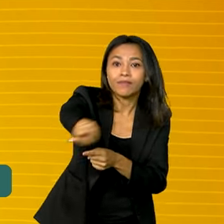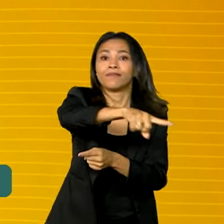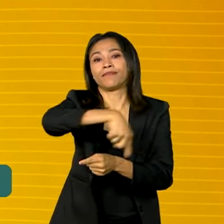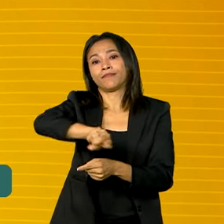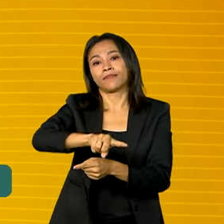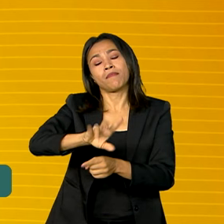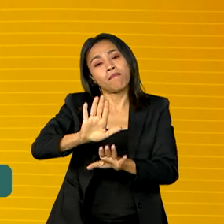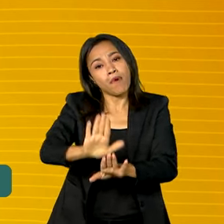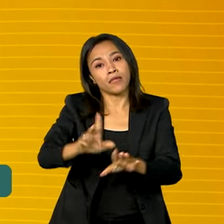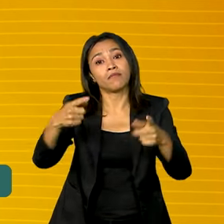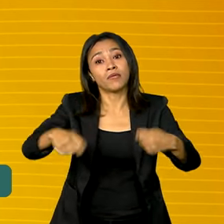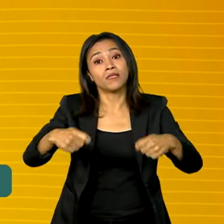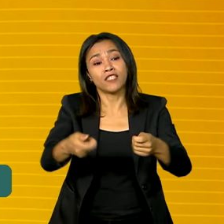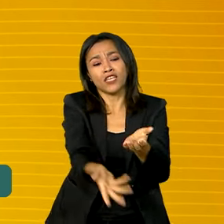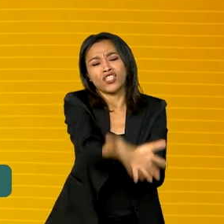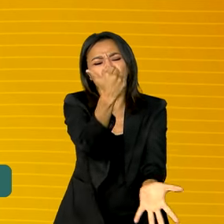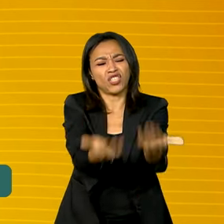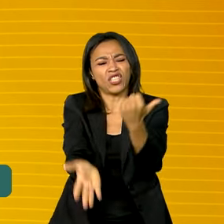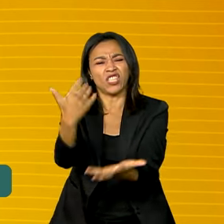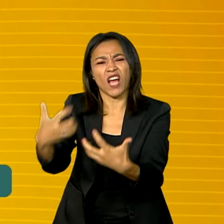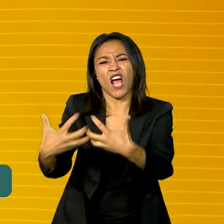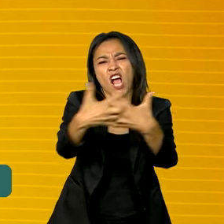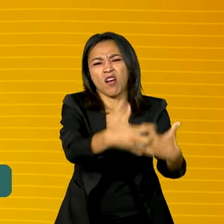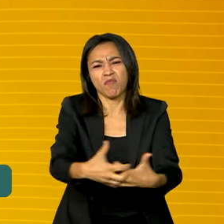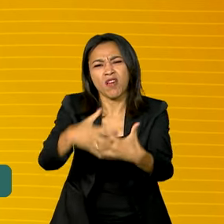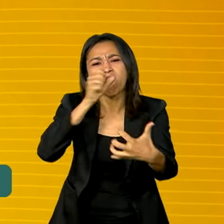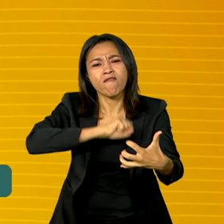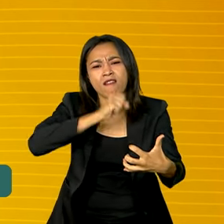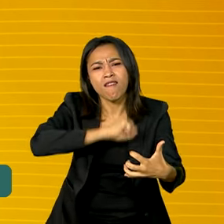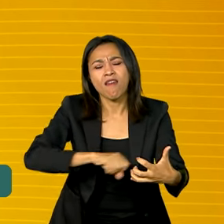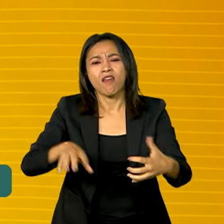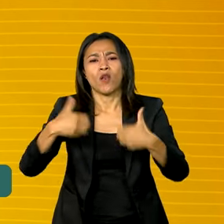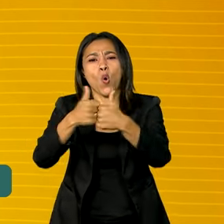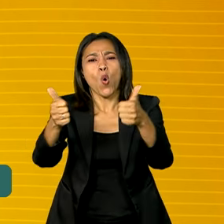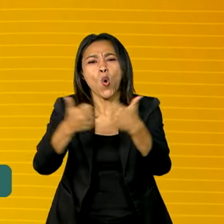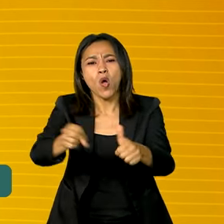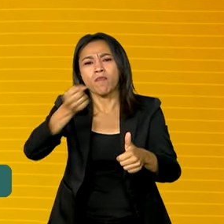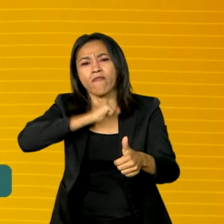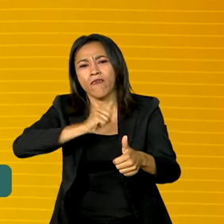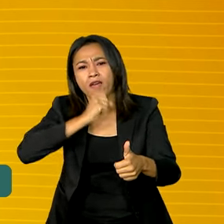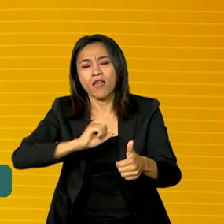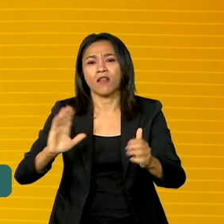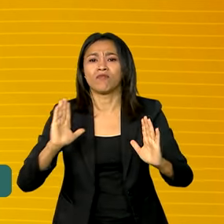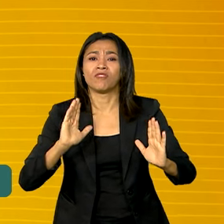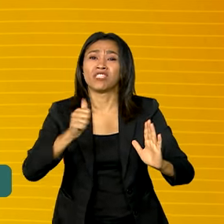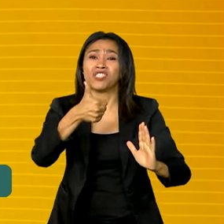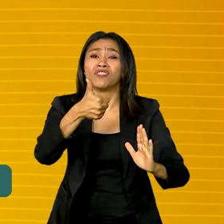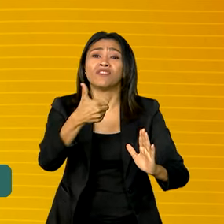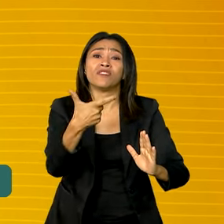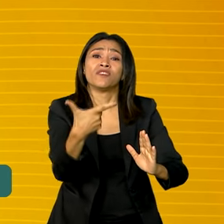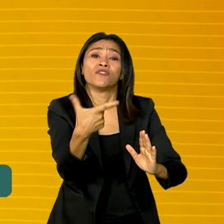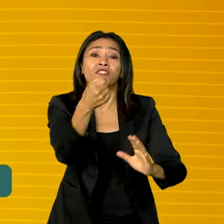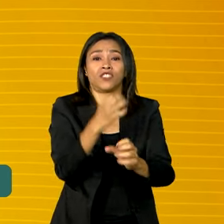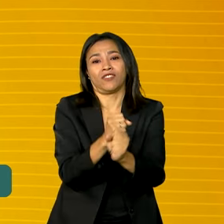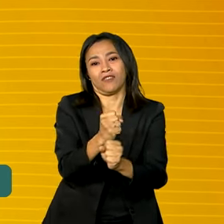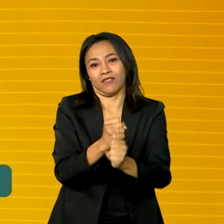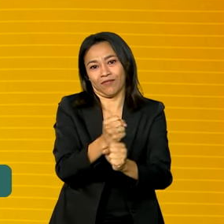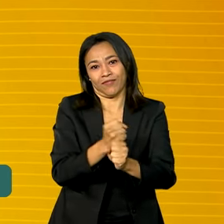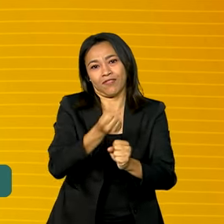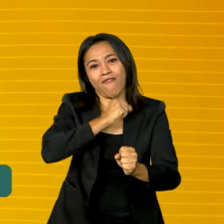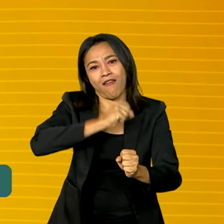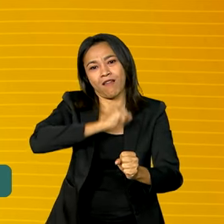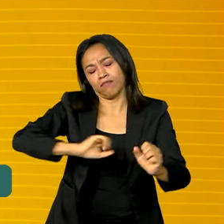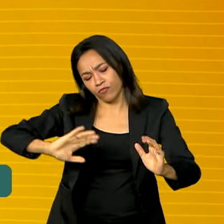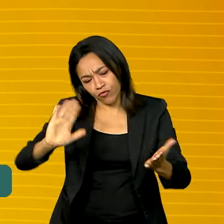precisa tirar de circulação o caminhão ou o ônibus com mais de 20 anos. Foi muito bem